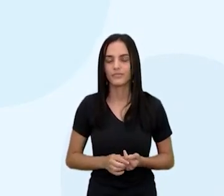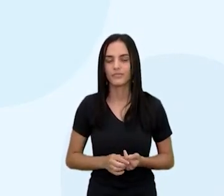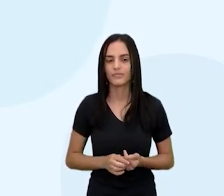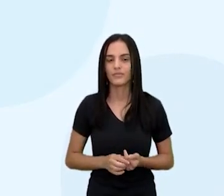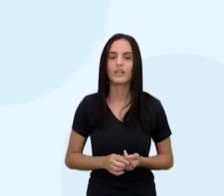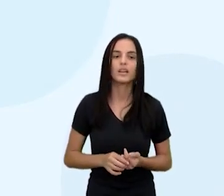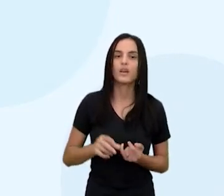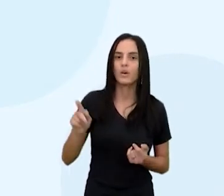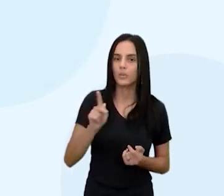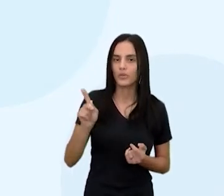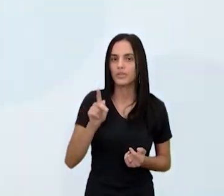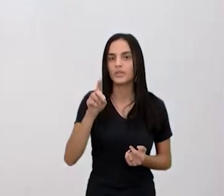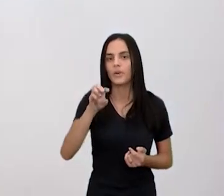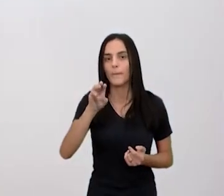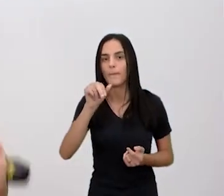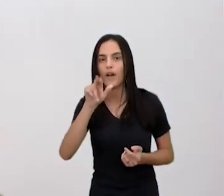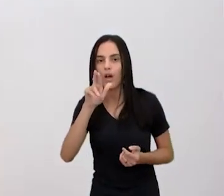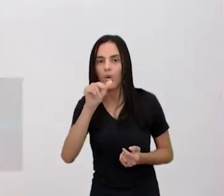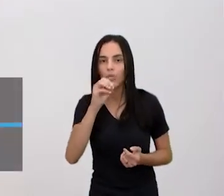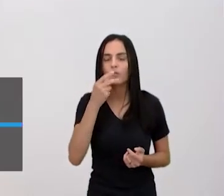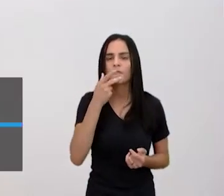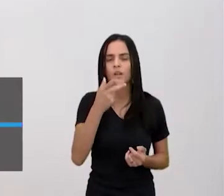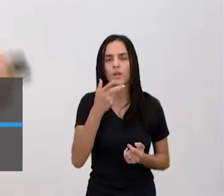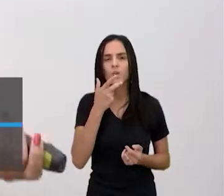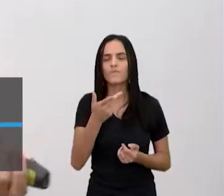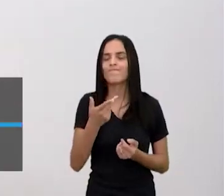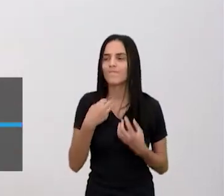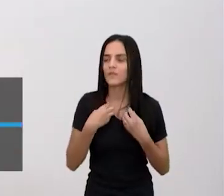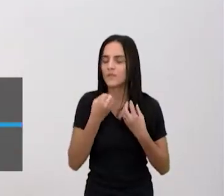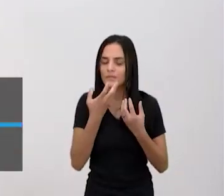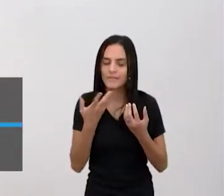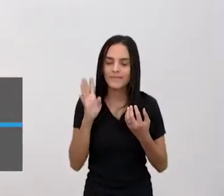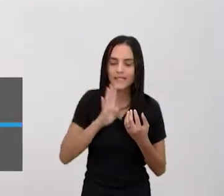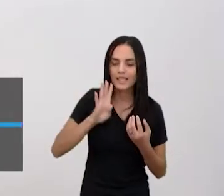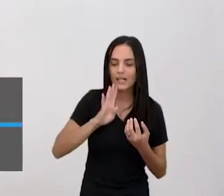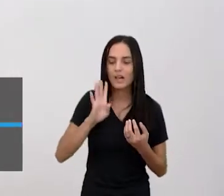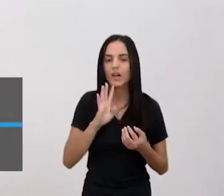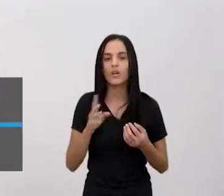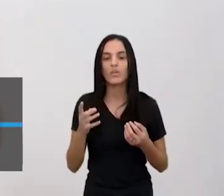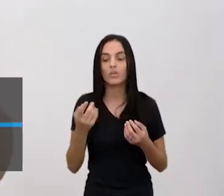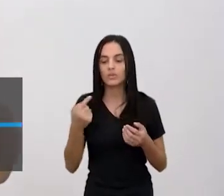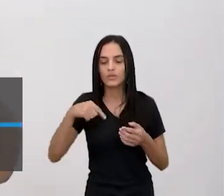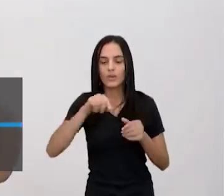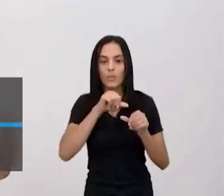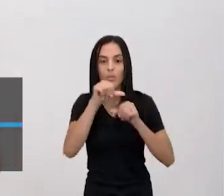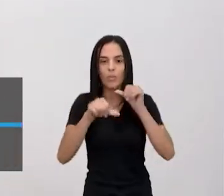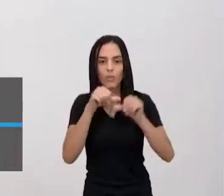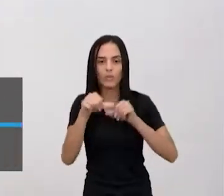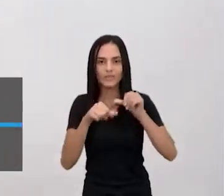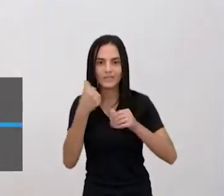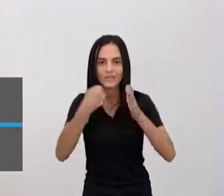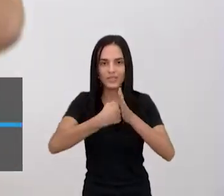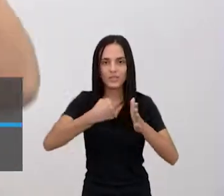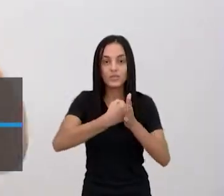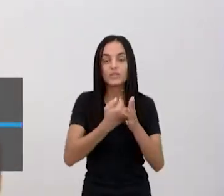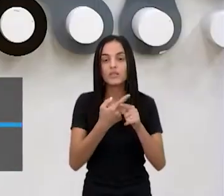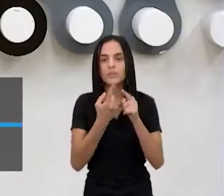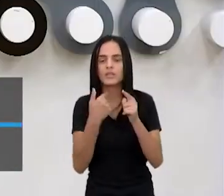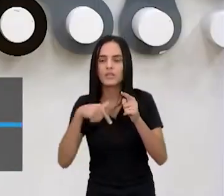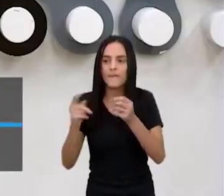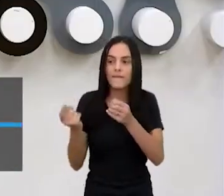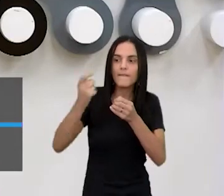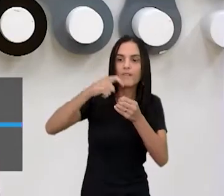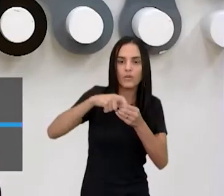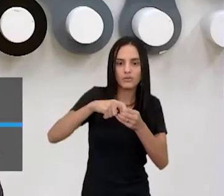O professor Mauro falou, nossa, é muito bacana, porque quando a gente, né, você muda de luta, mas de repente você volta pra